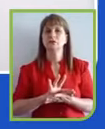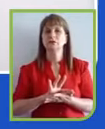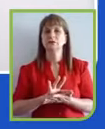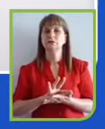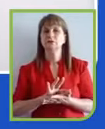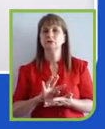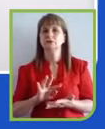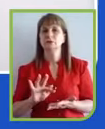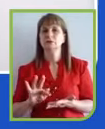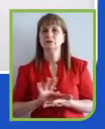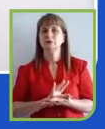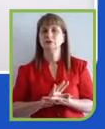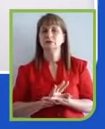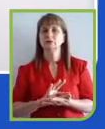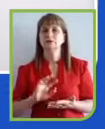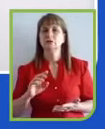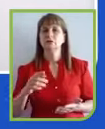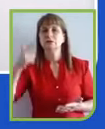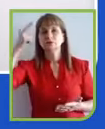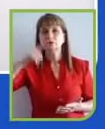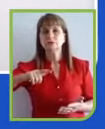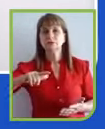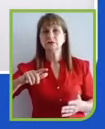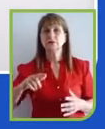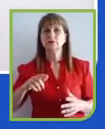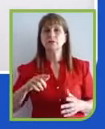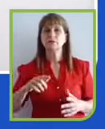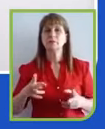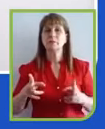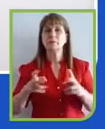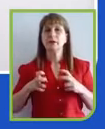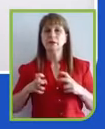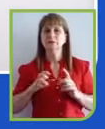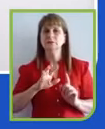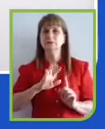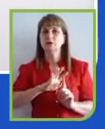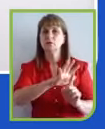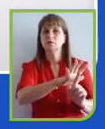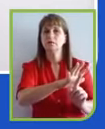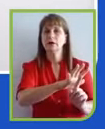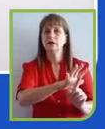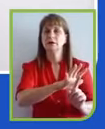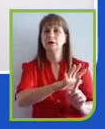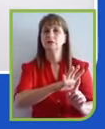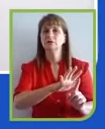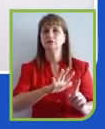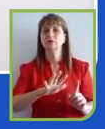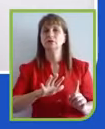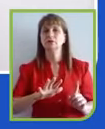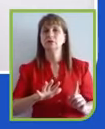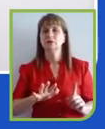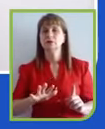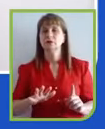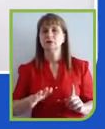impacto que essas grandes organizações, médias organizações, mas legitimamente comprometidas,